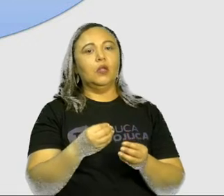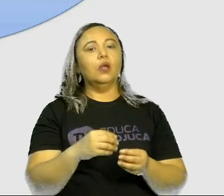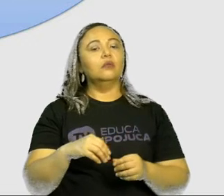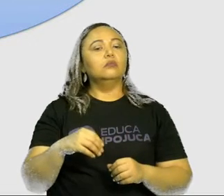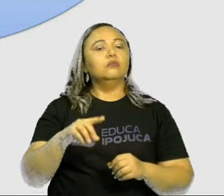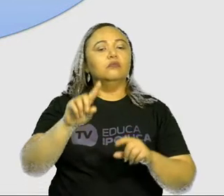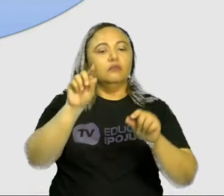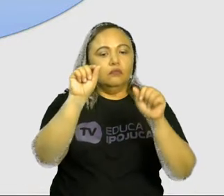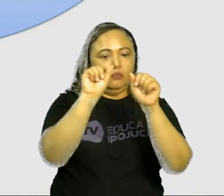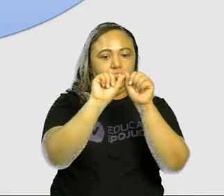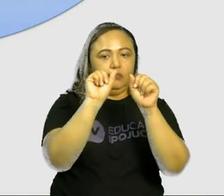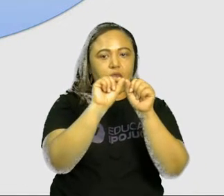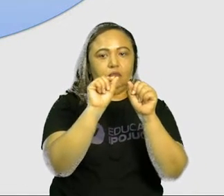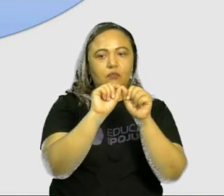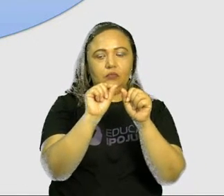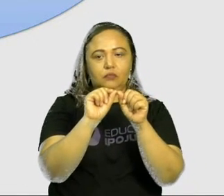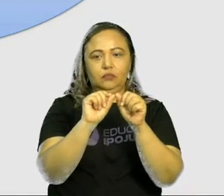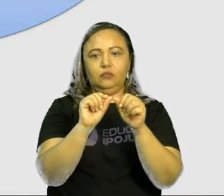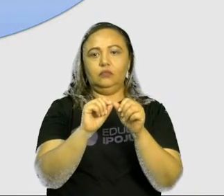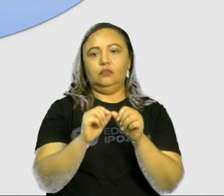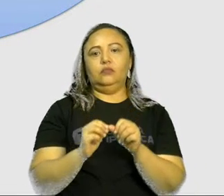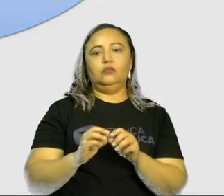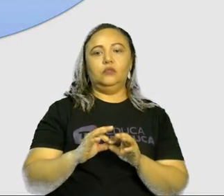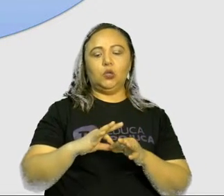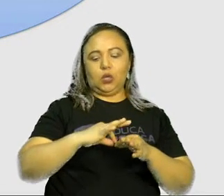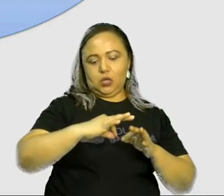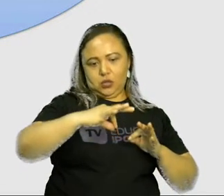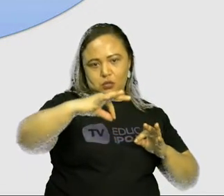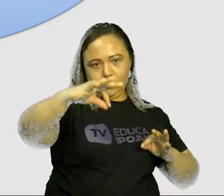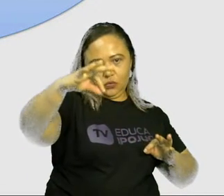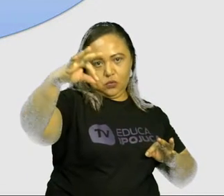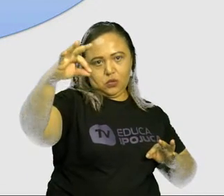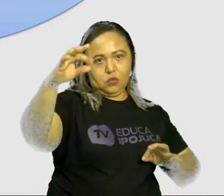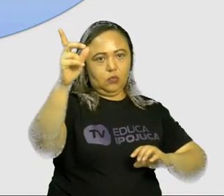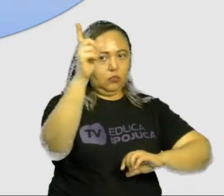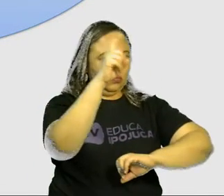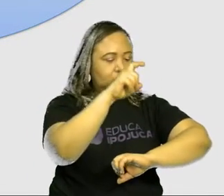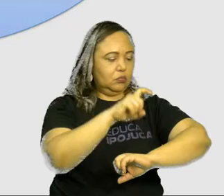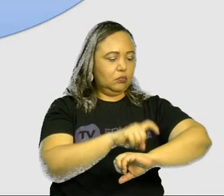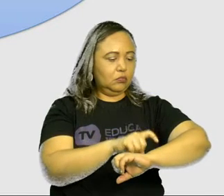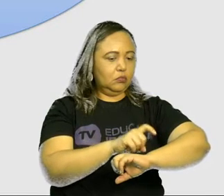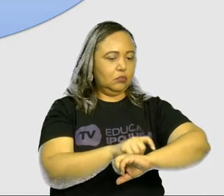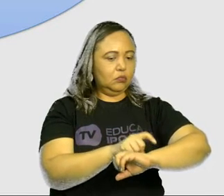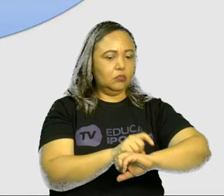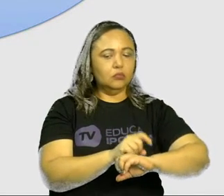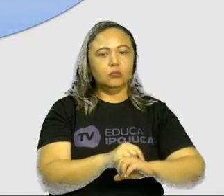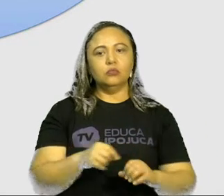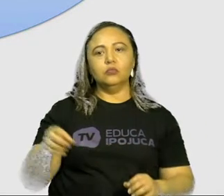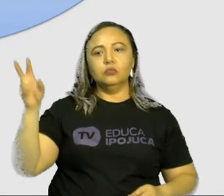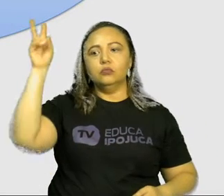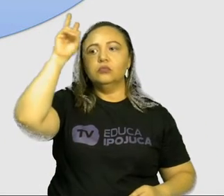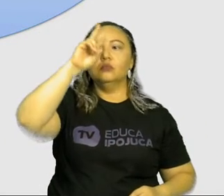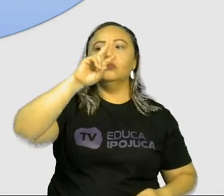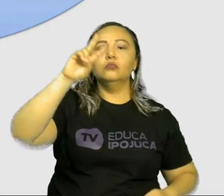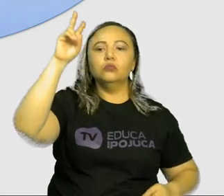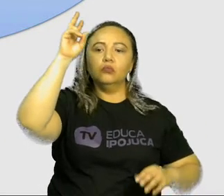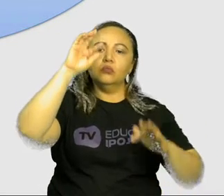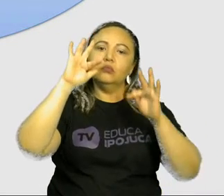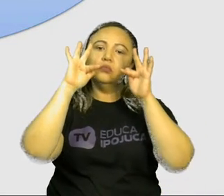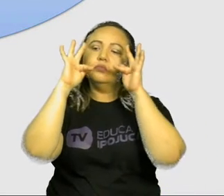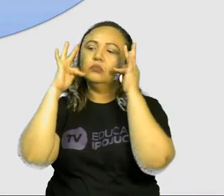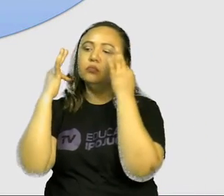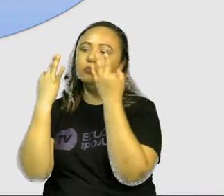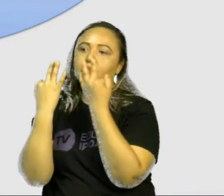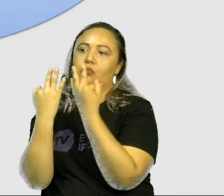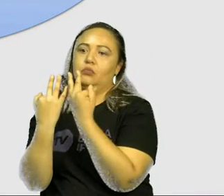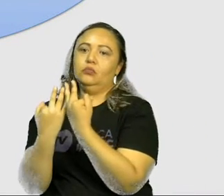Construa uma linha de tempo com informações sobre os seres familiares de acordo com a sua